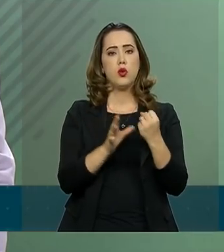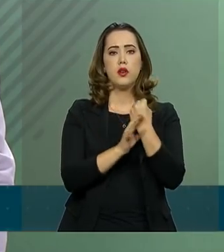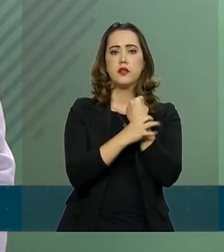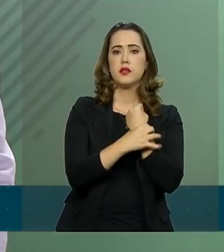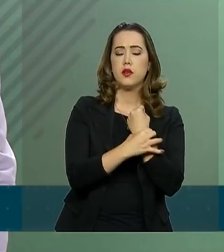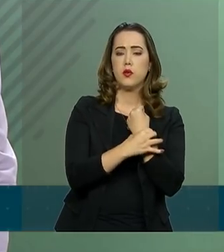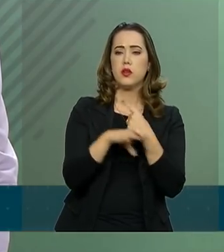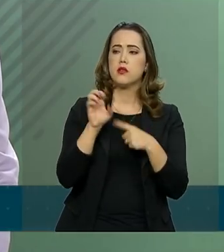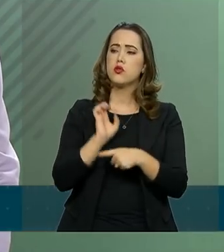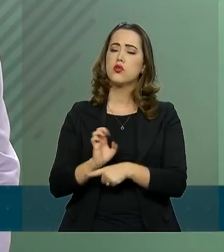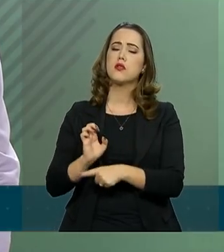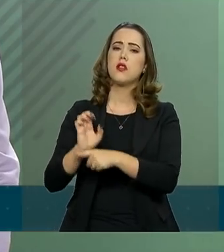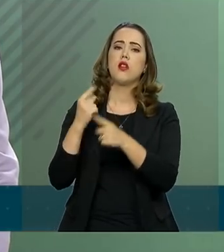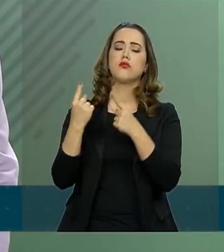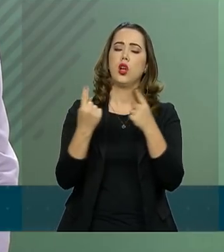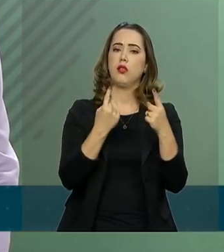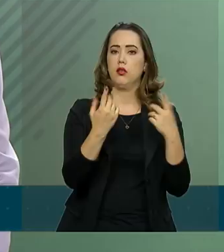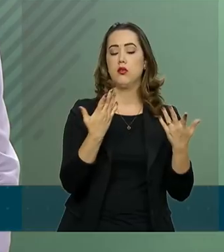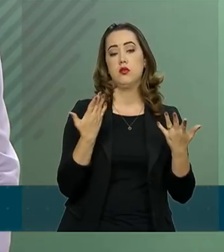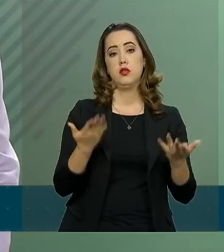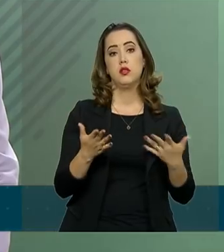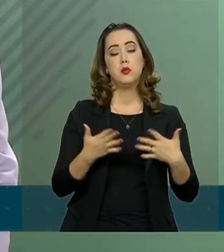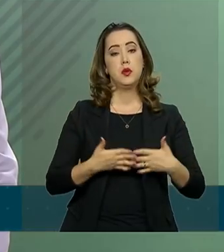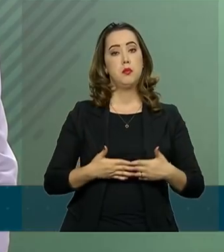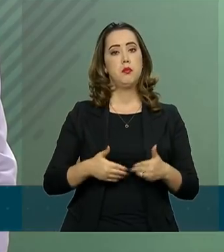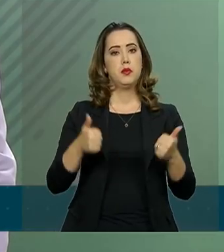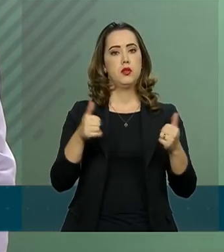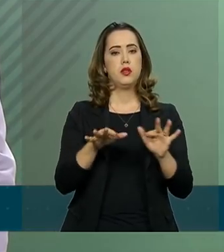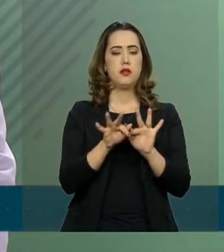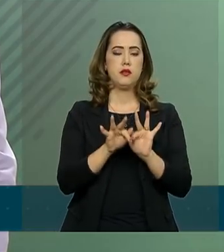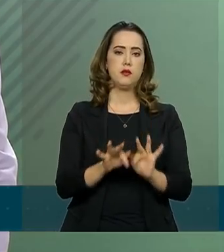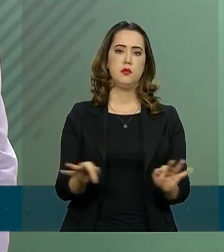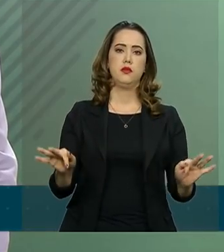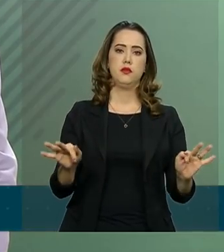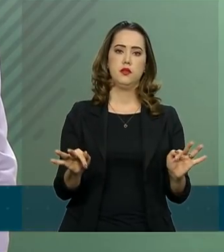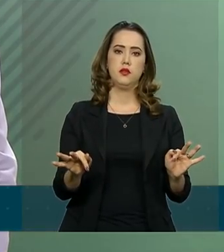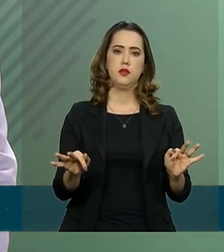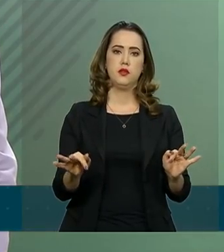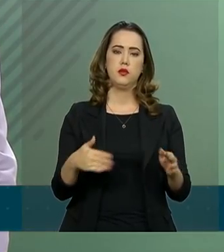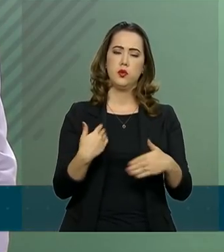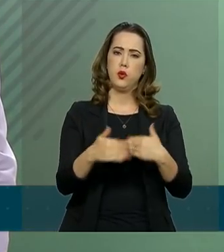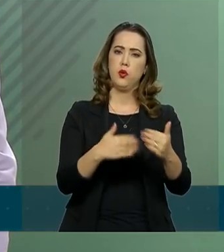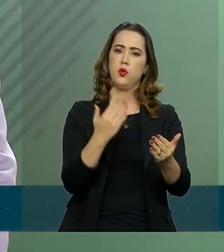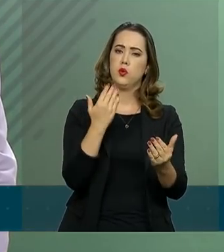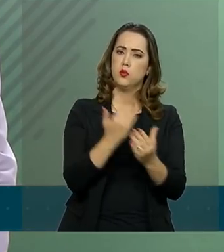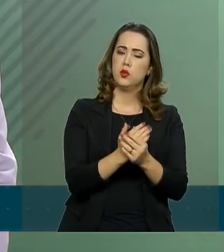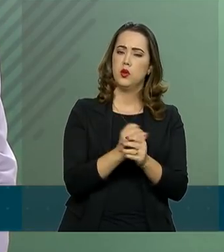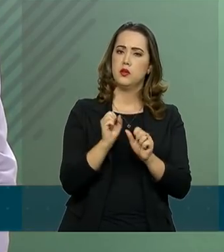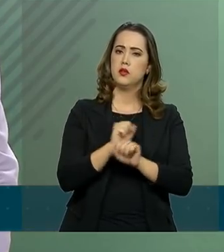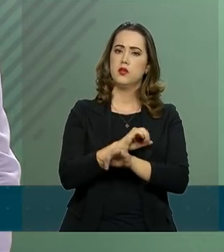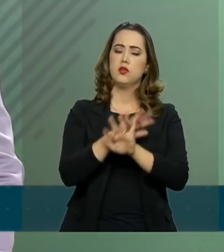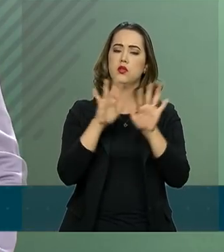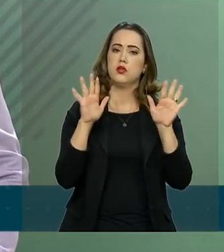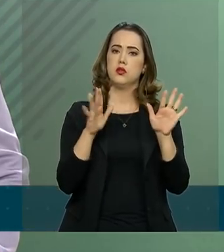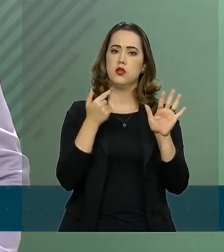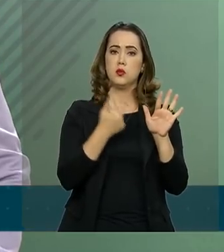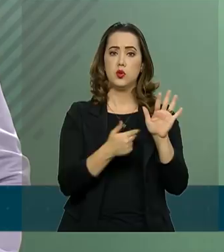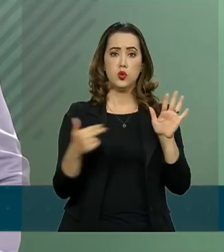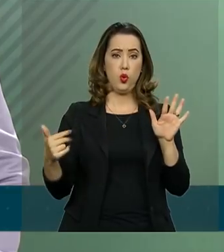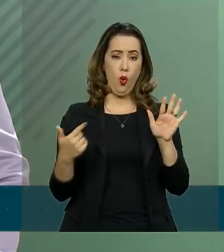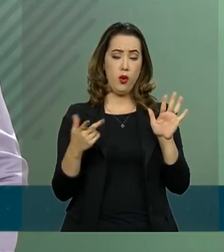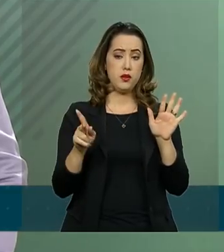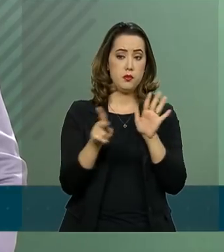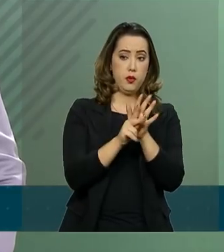estaduais, além de aprimorar e desburocratizar os processos de transparência de patrimônios